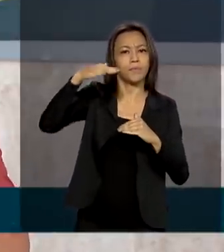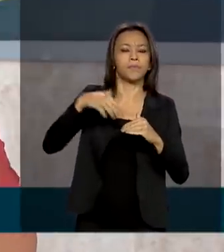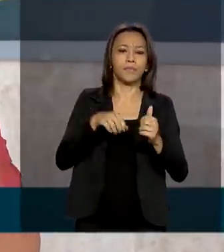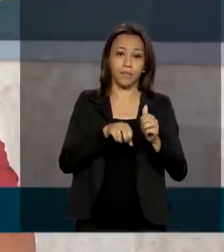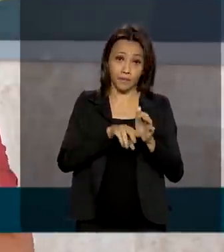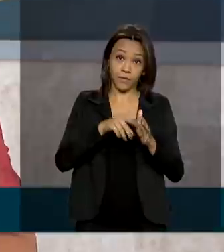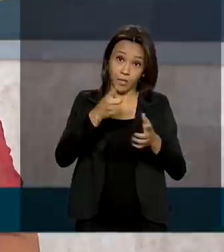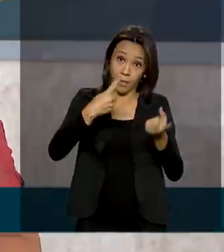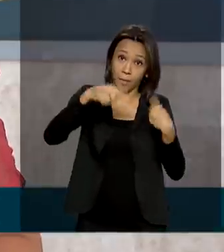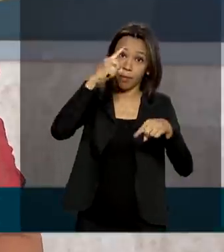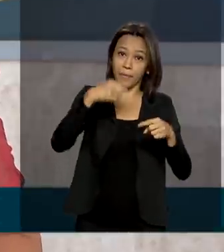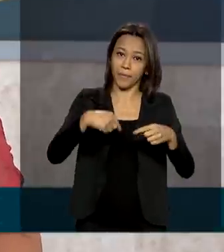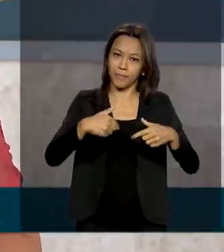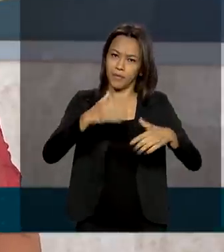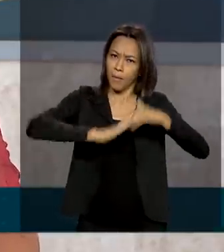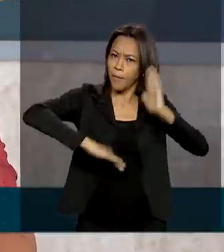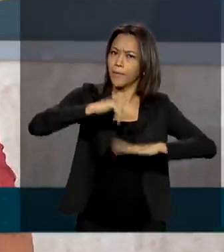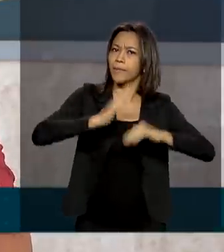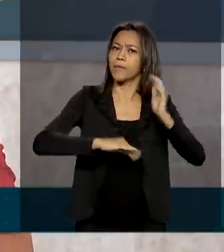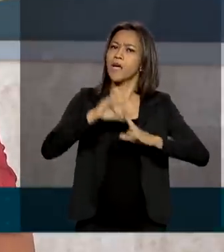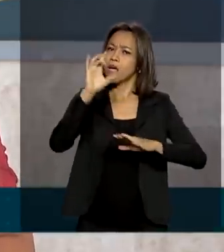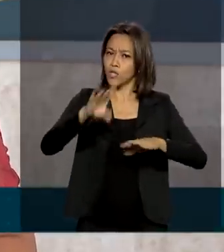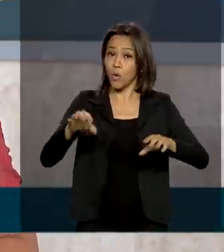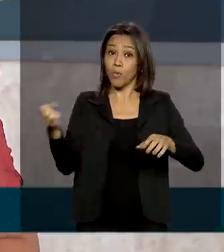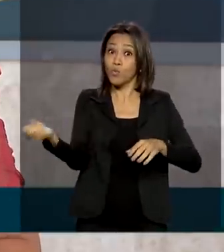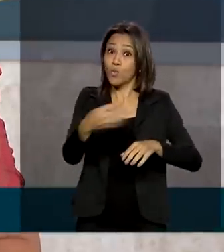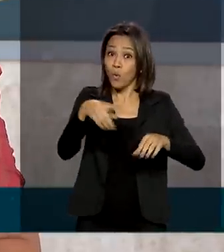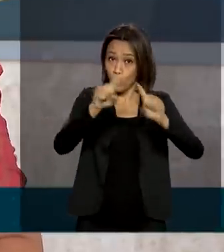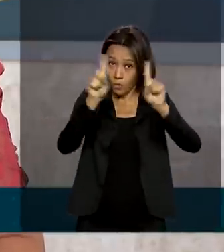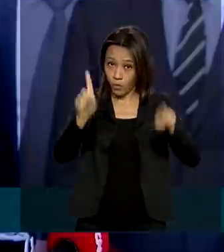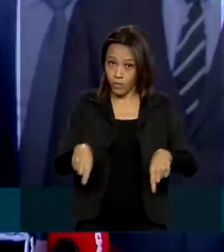apenas para os novos servidores públicos. Vamos ver.